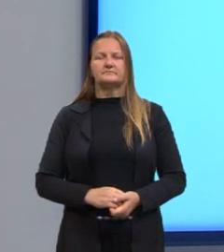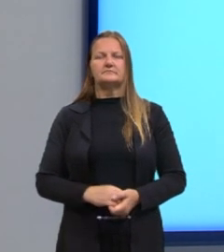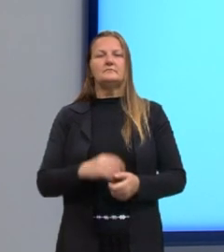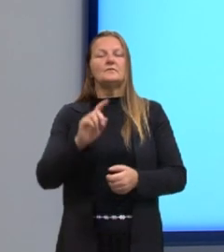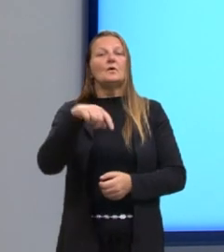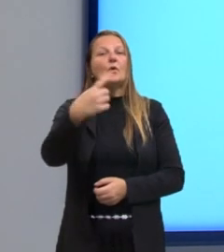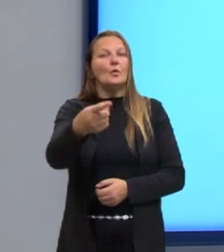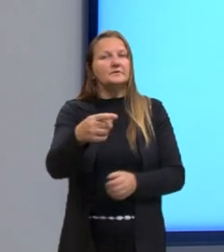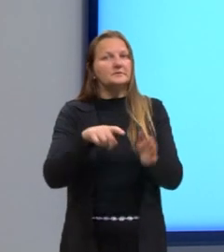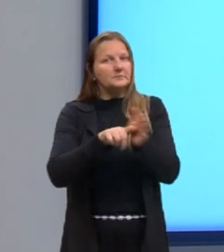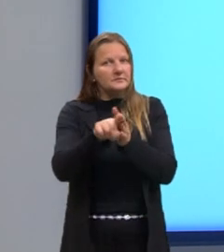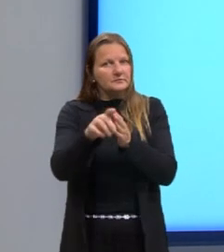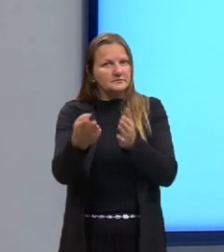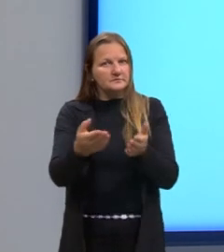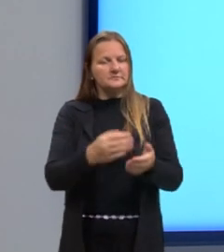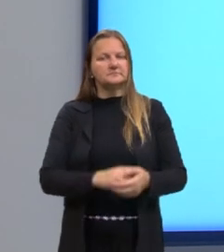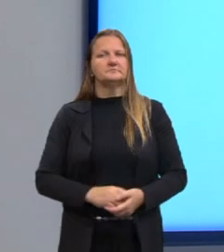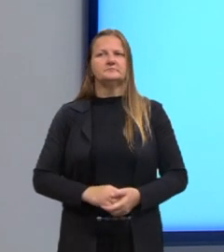Próxima questão.